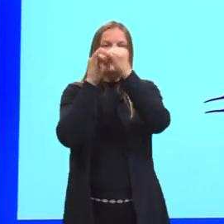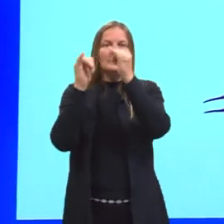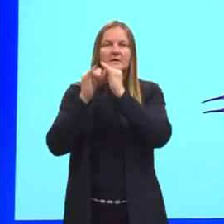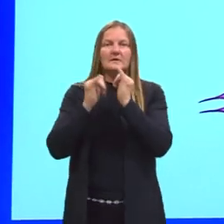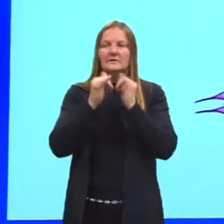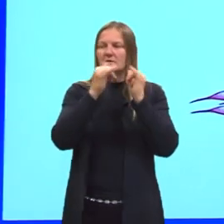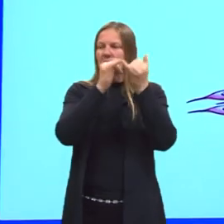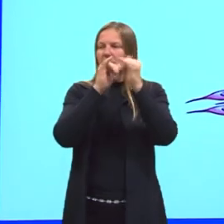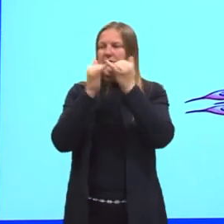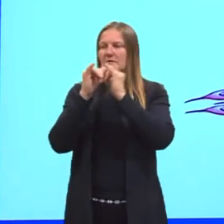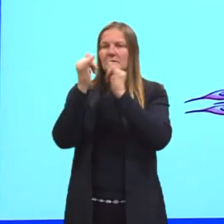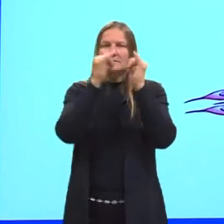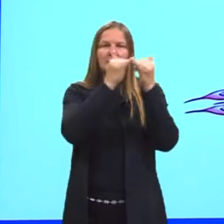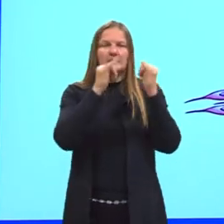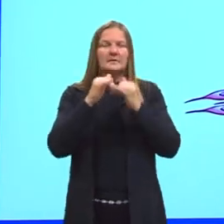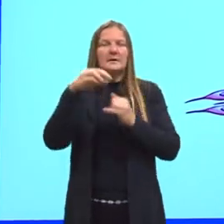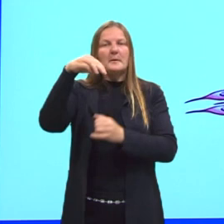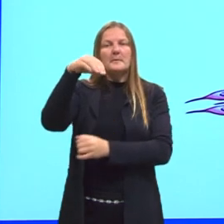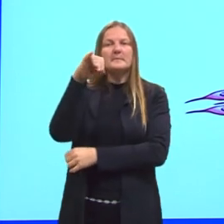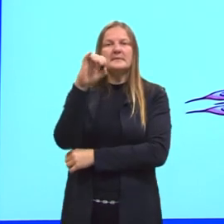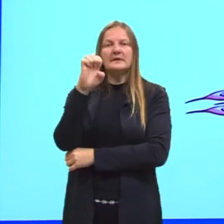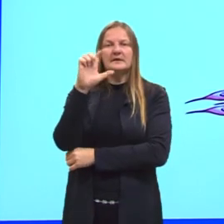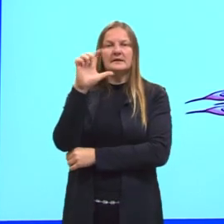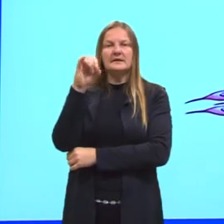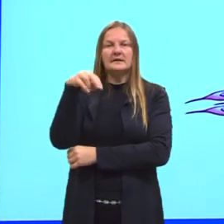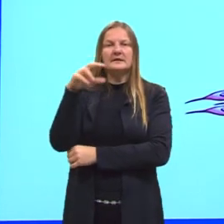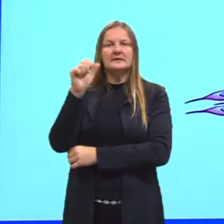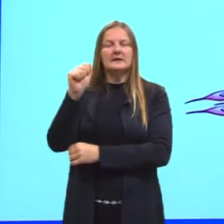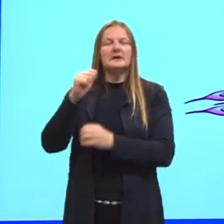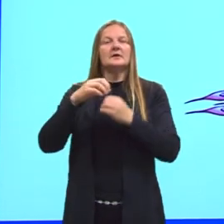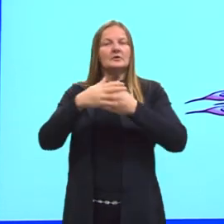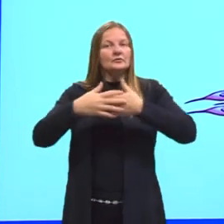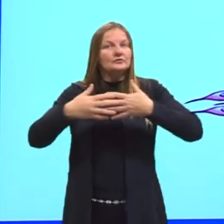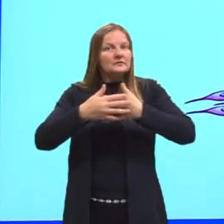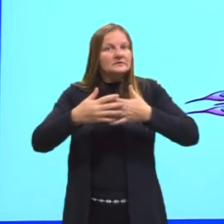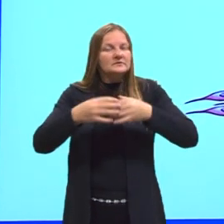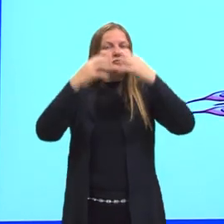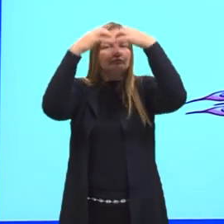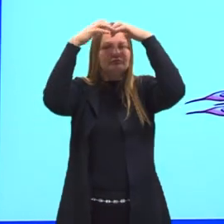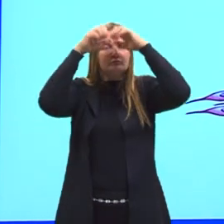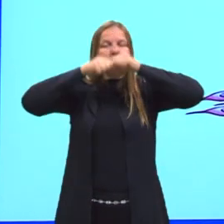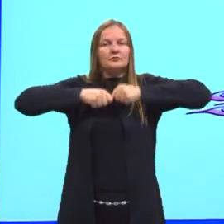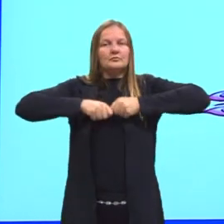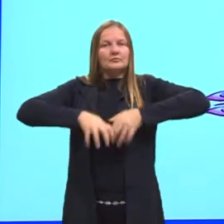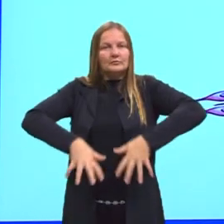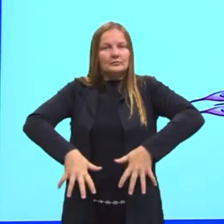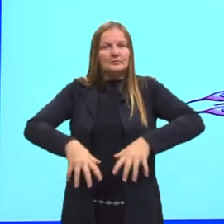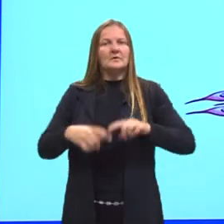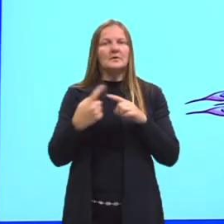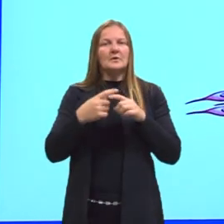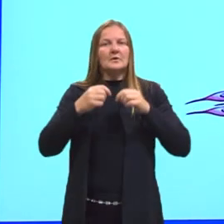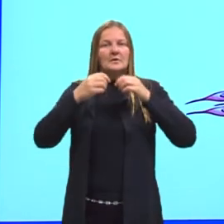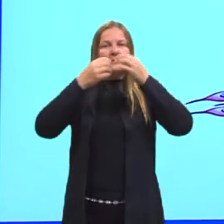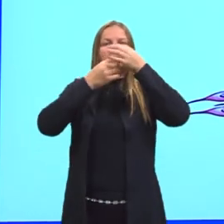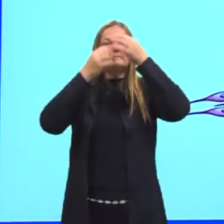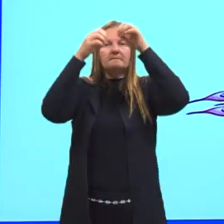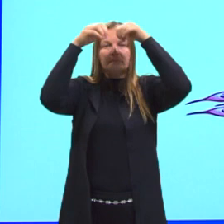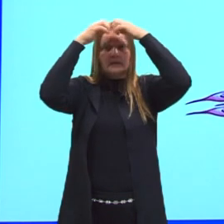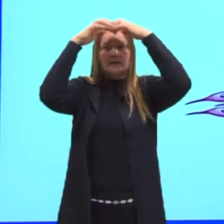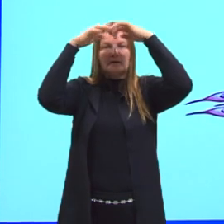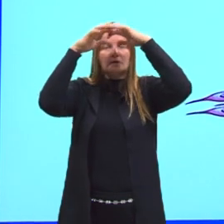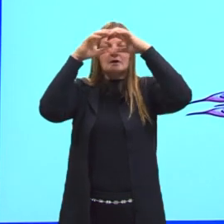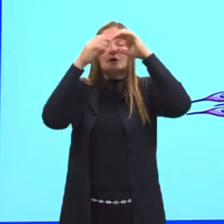a bainha de mielina. Então, o tecido nervoso, ele vai atuar para receber, ele atua na